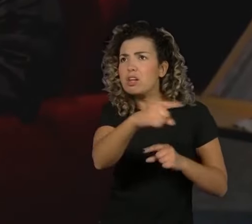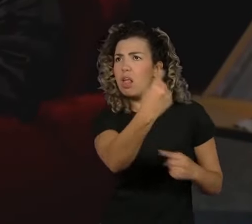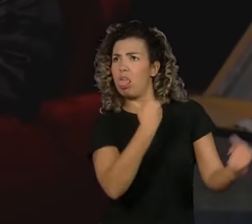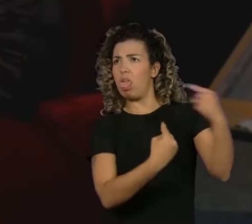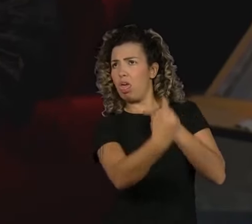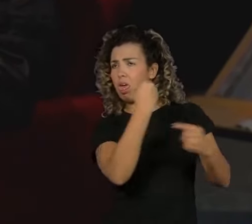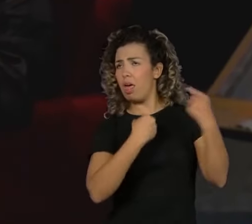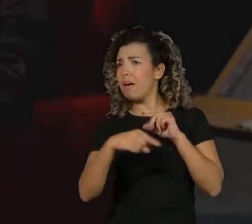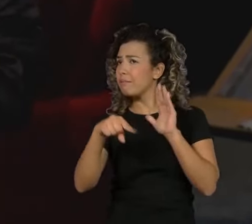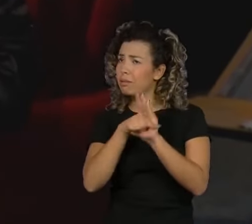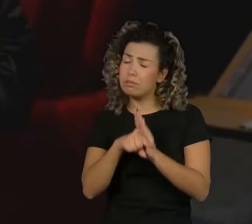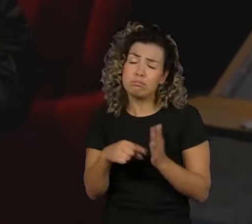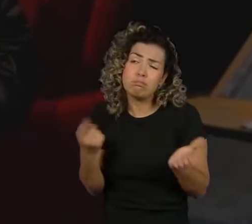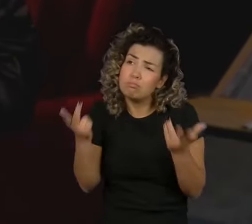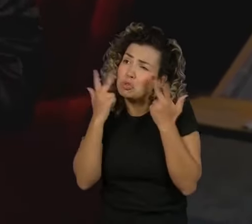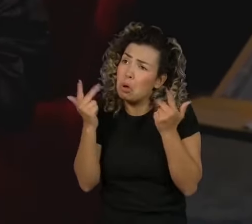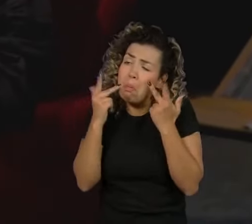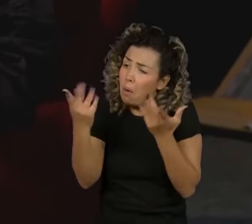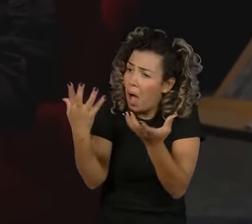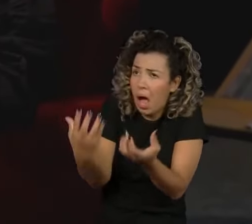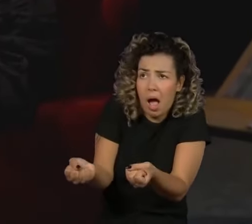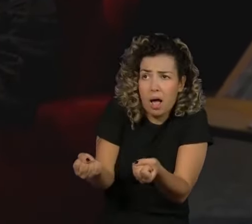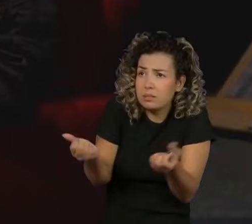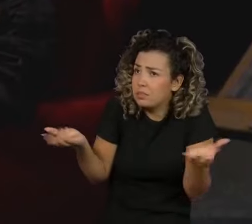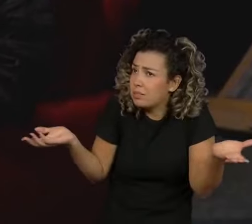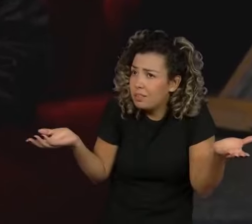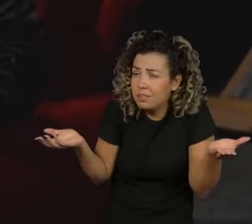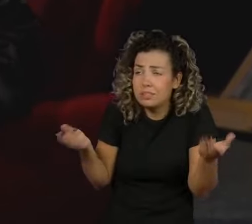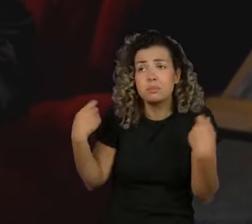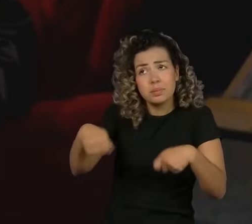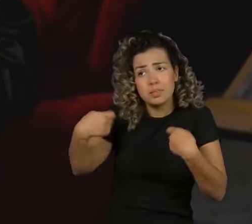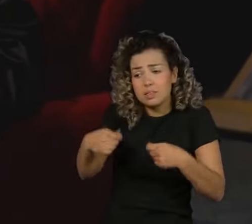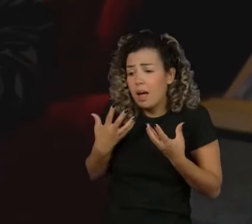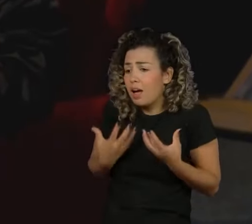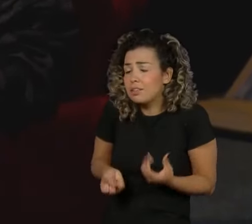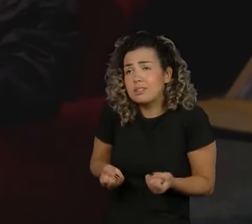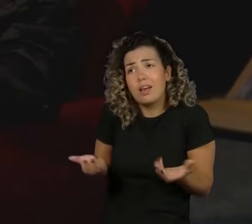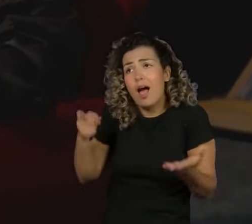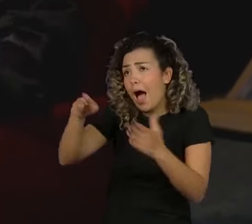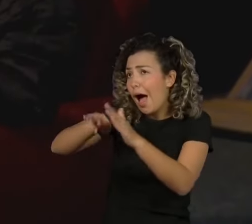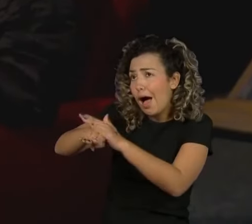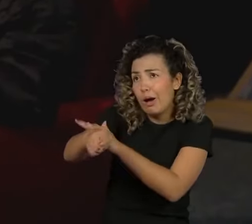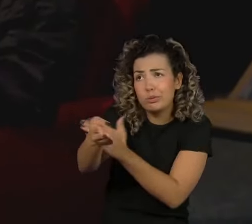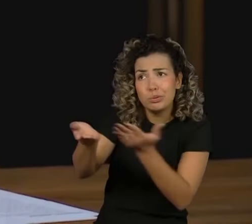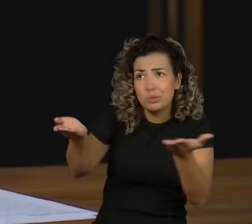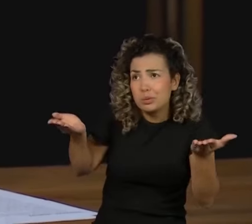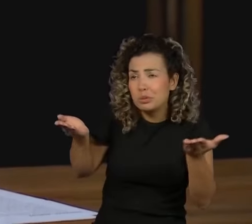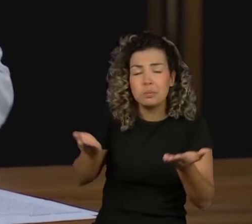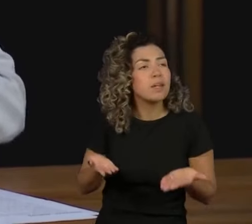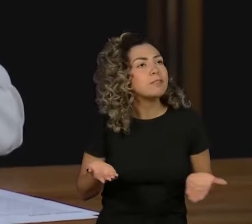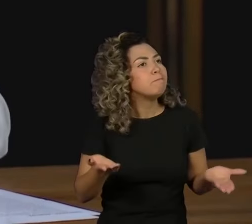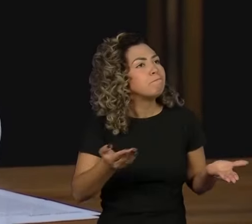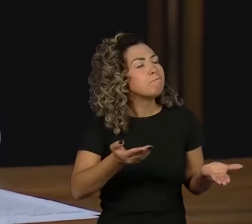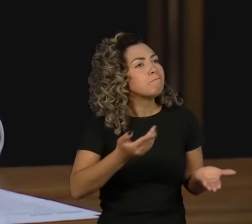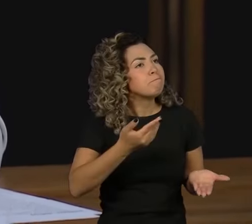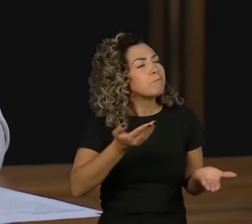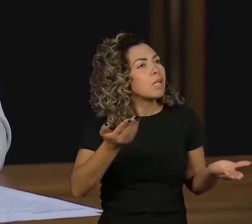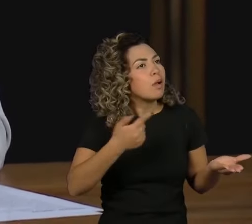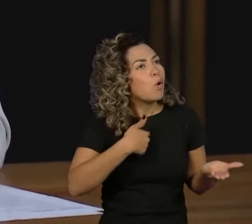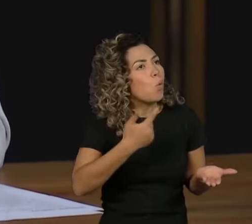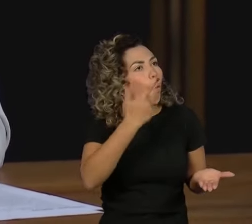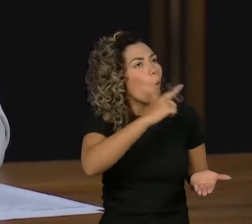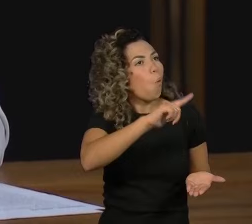negativa. Ele tem que aceitar, cara. Ele tem que saber conviver com isso, cara. Eu muito entendi essa coisa